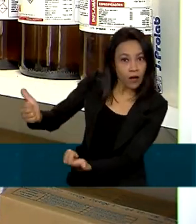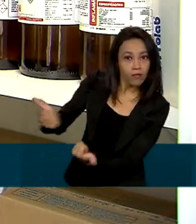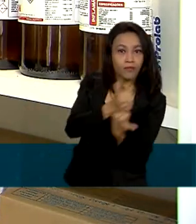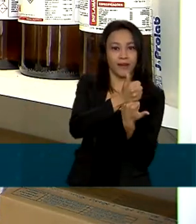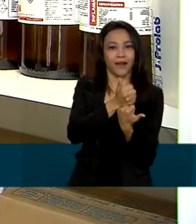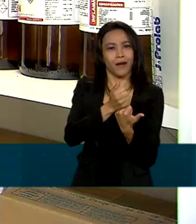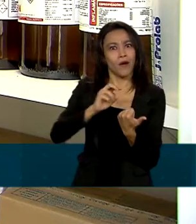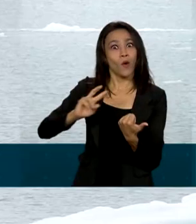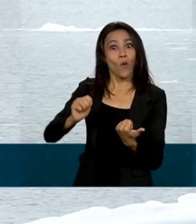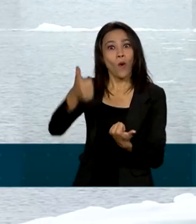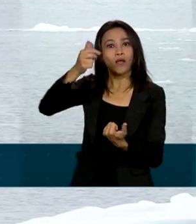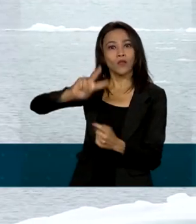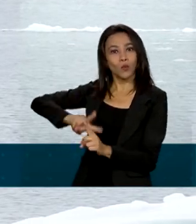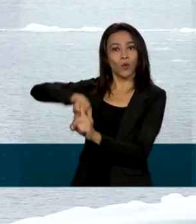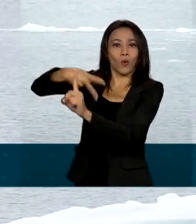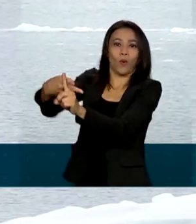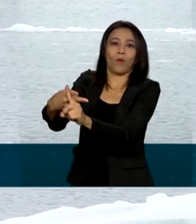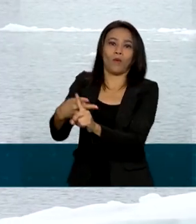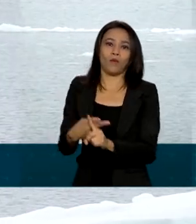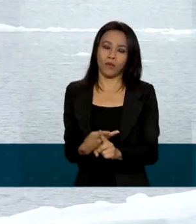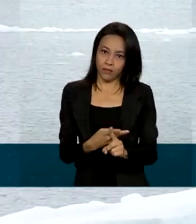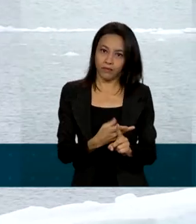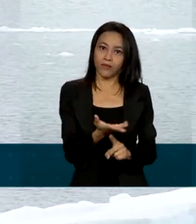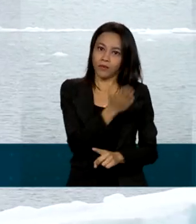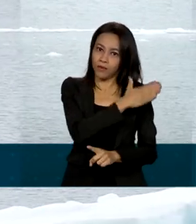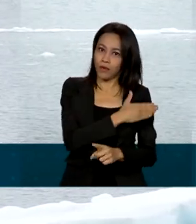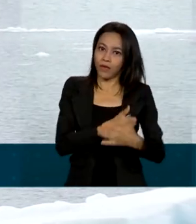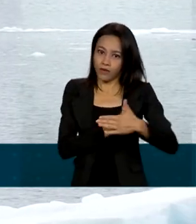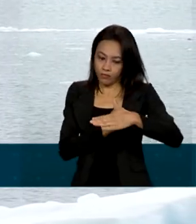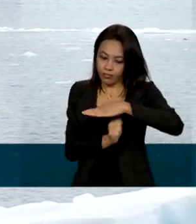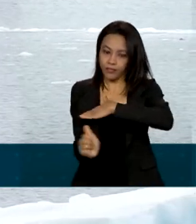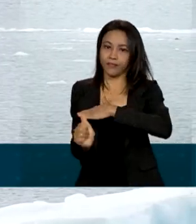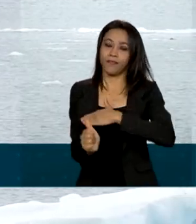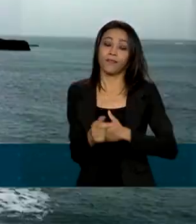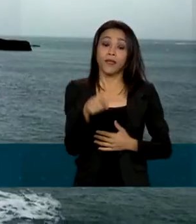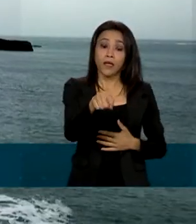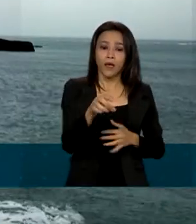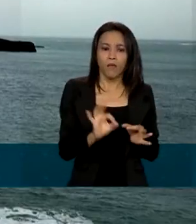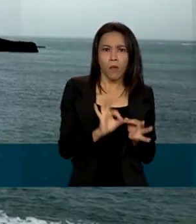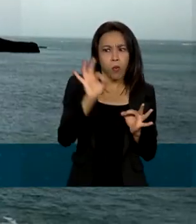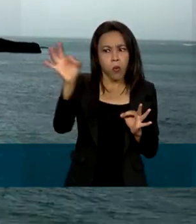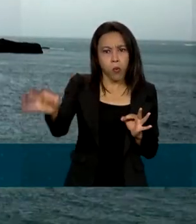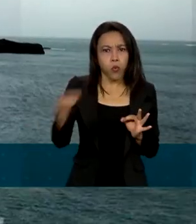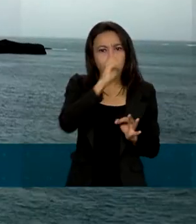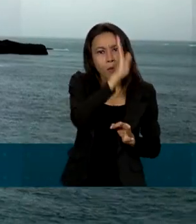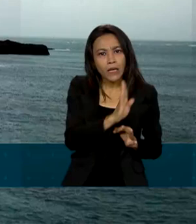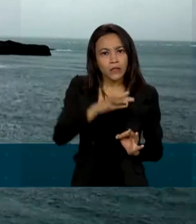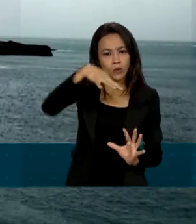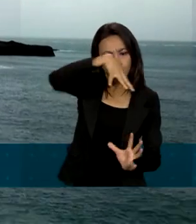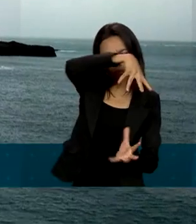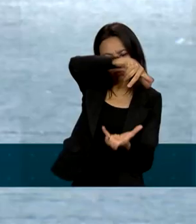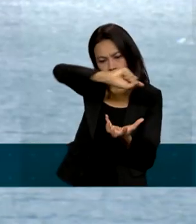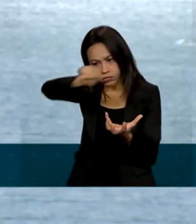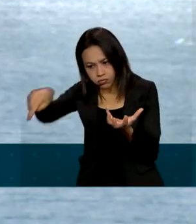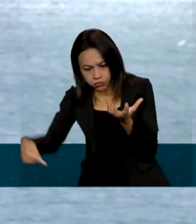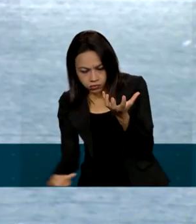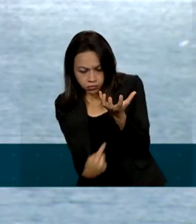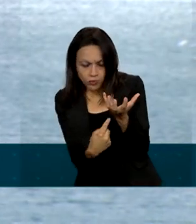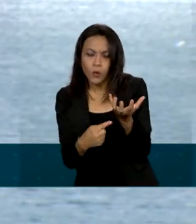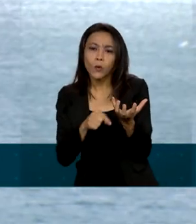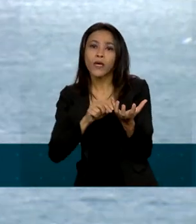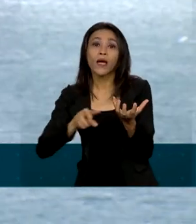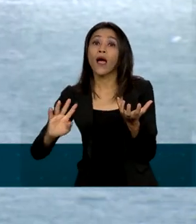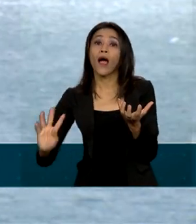do anterior. Mesmo num continente distante do nosso país, muito do que acontece por lá tem